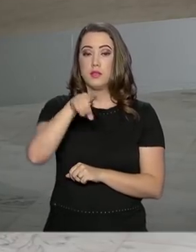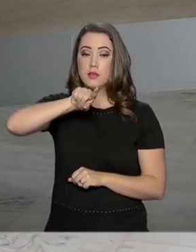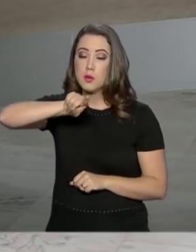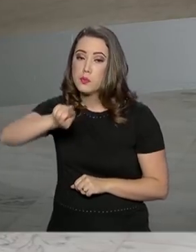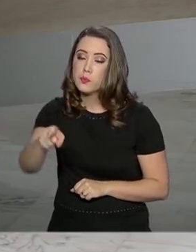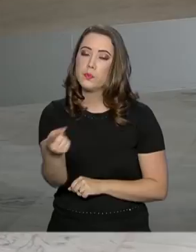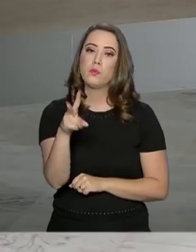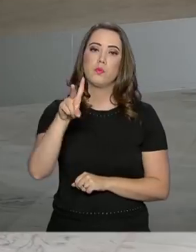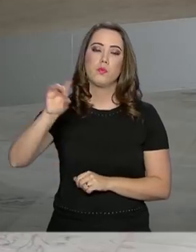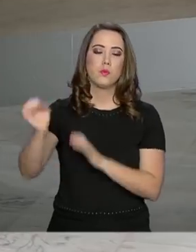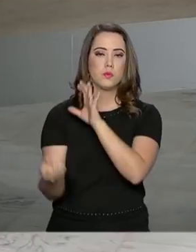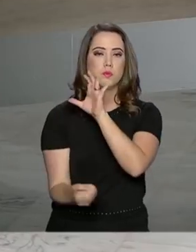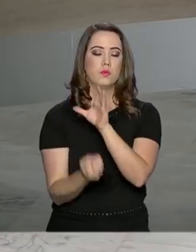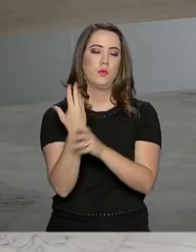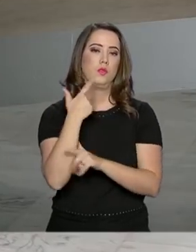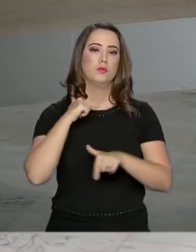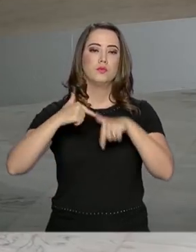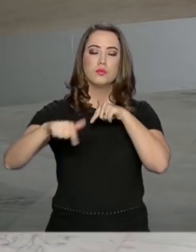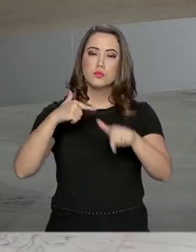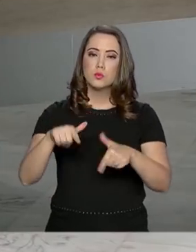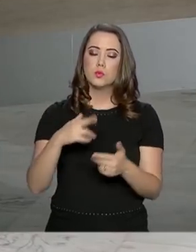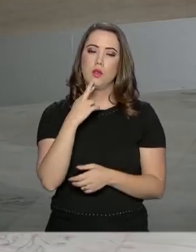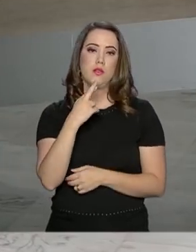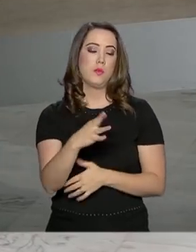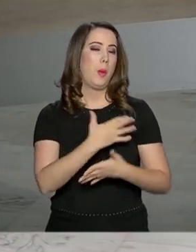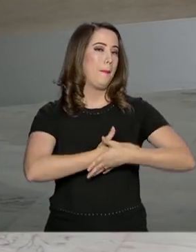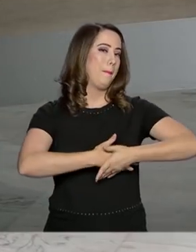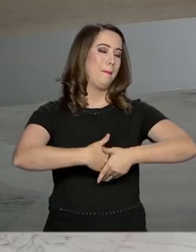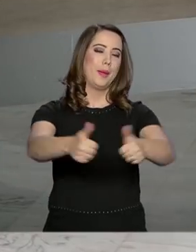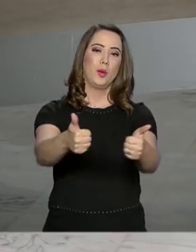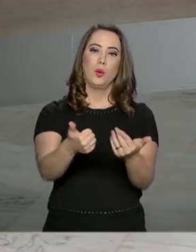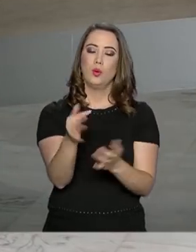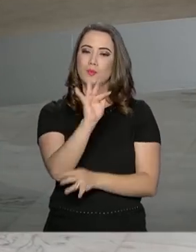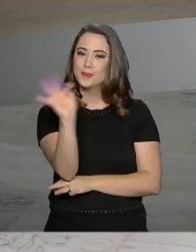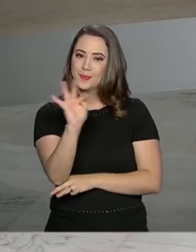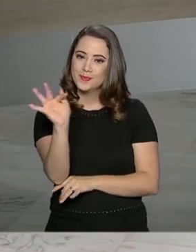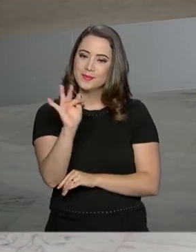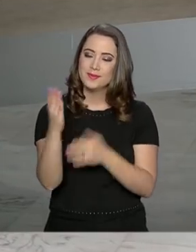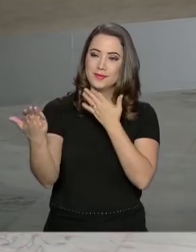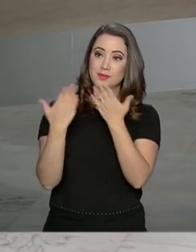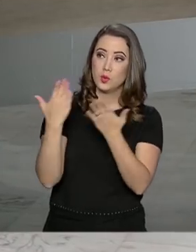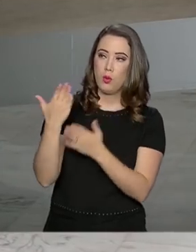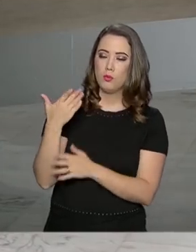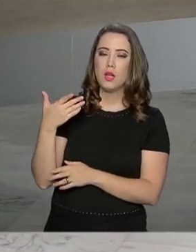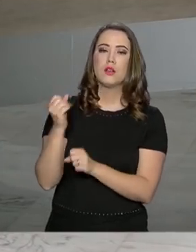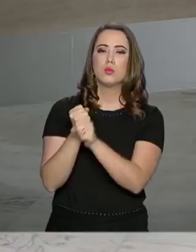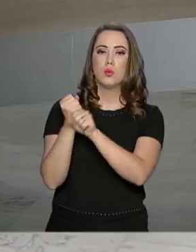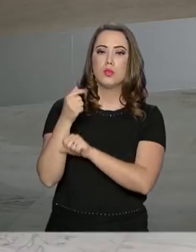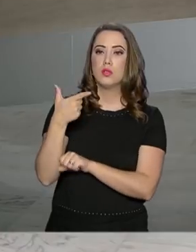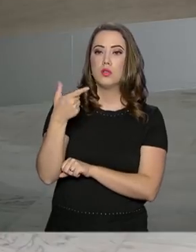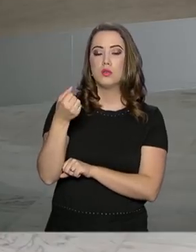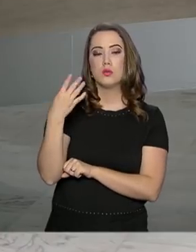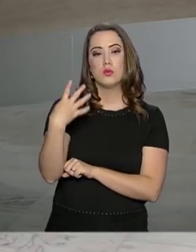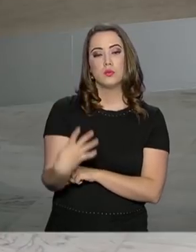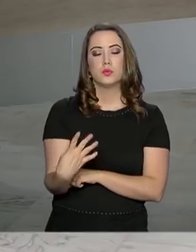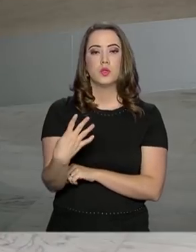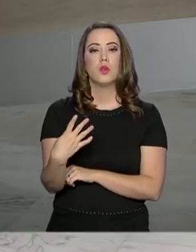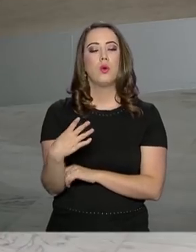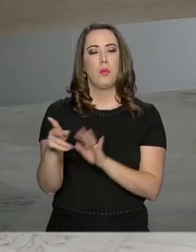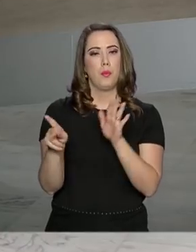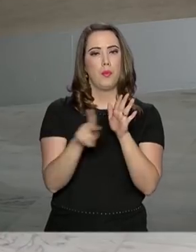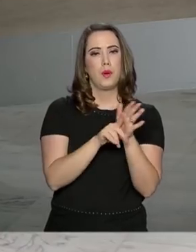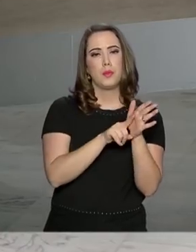no mercado de trabalho. O resultado é o melhor para o mês de fevereiro desde 2014. O dado é do